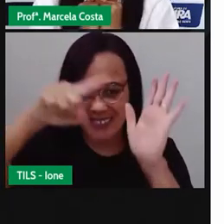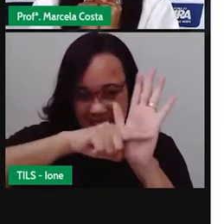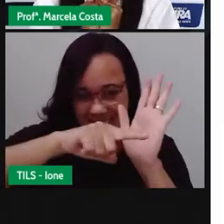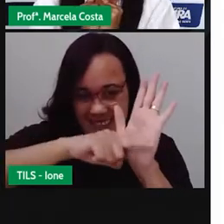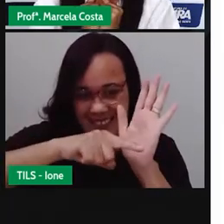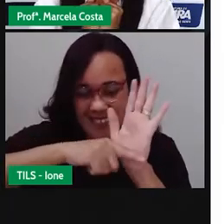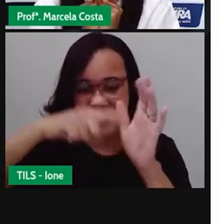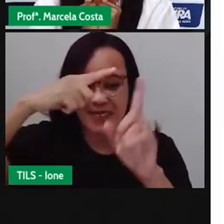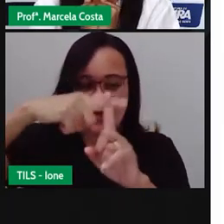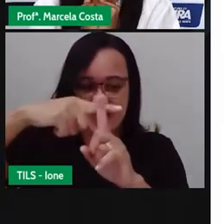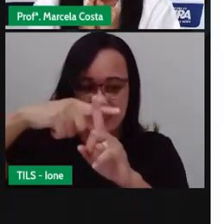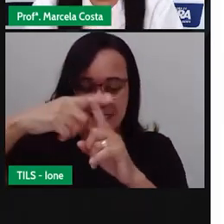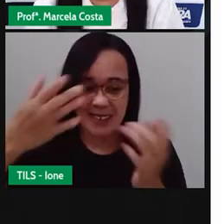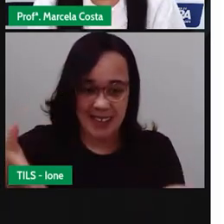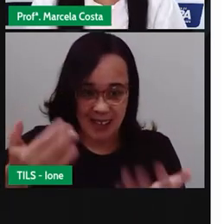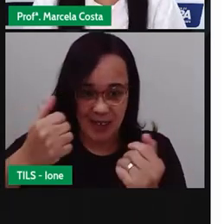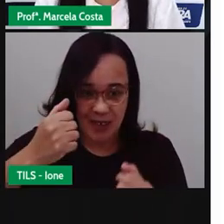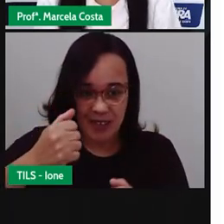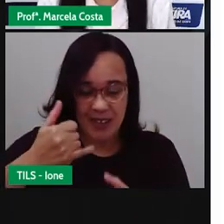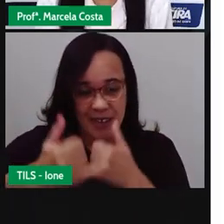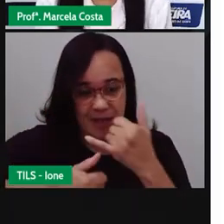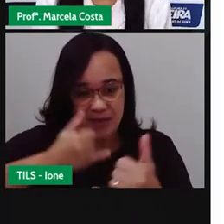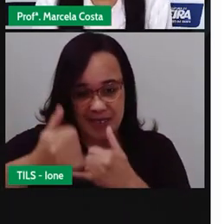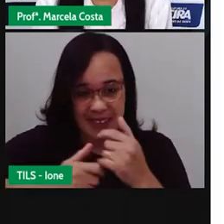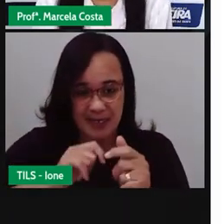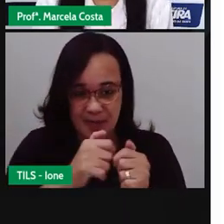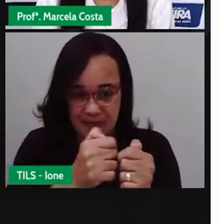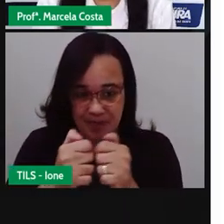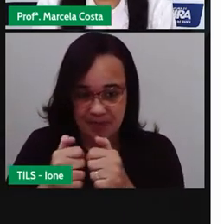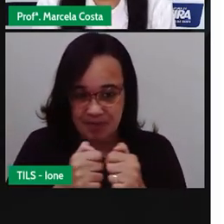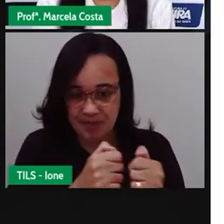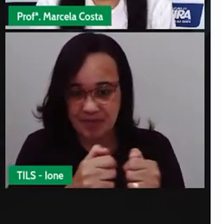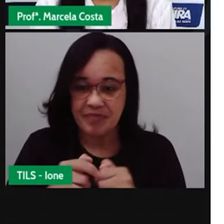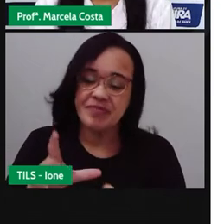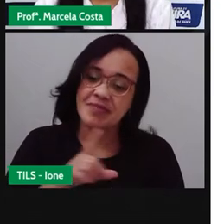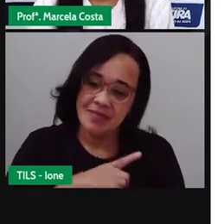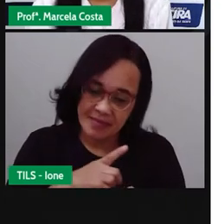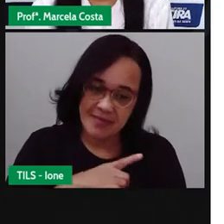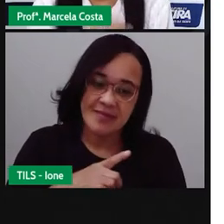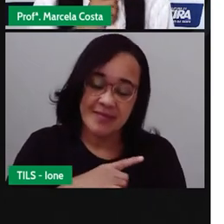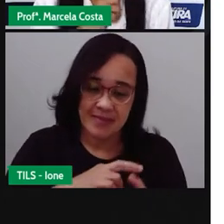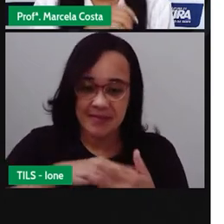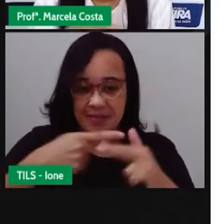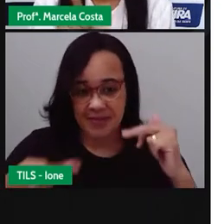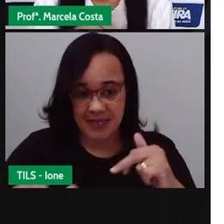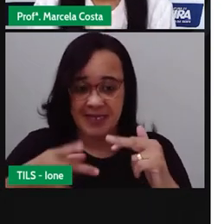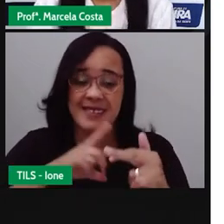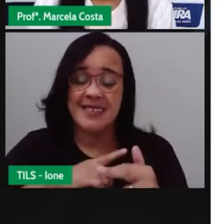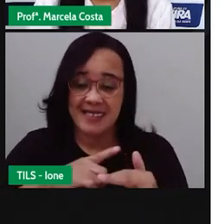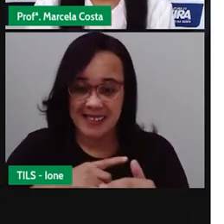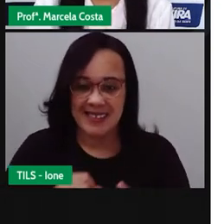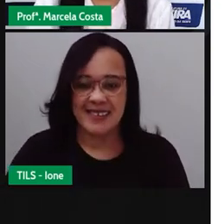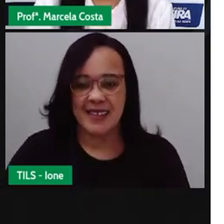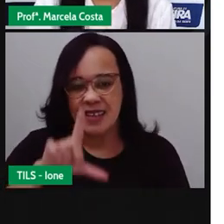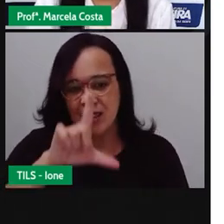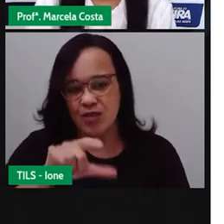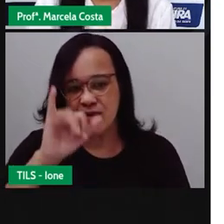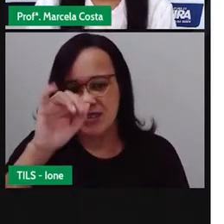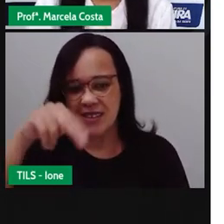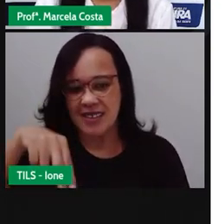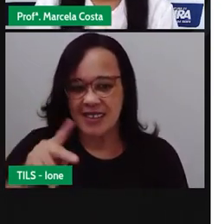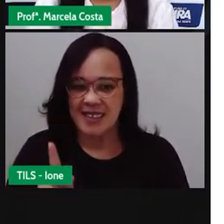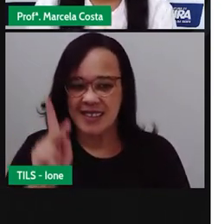Vamos jogar? Esse jogo está disponível no site global que está aqui nesse link que eu estou